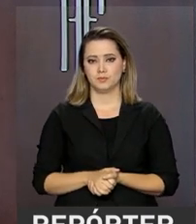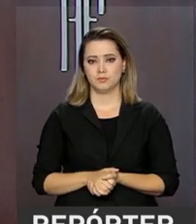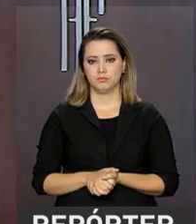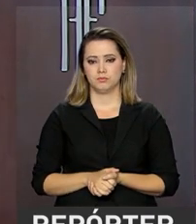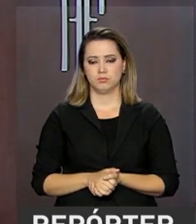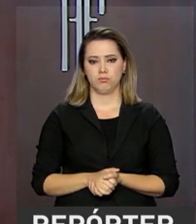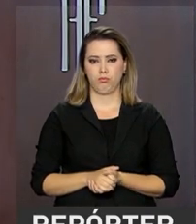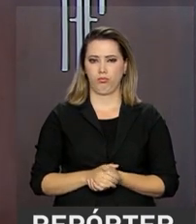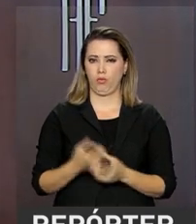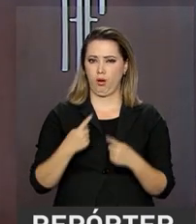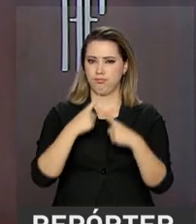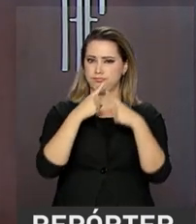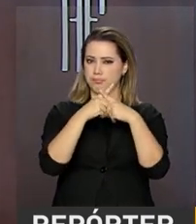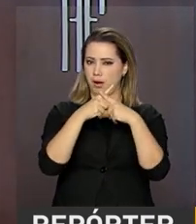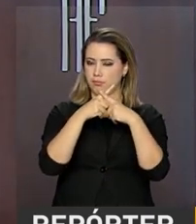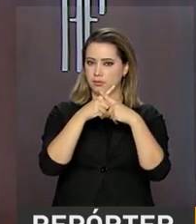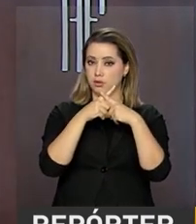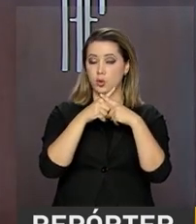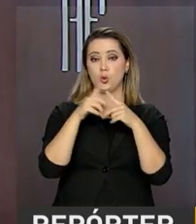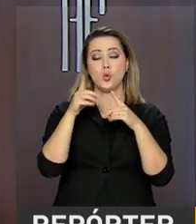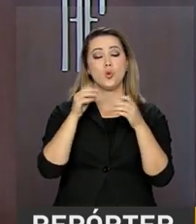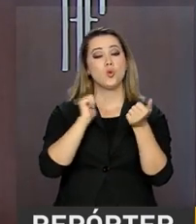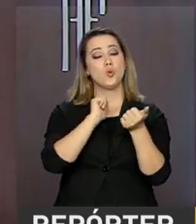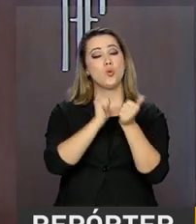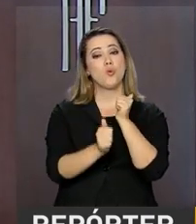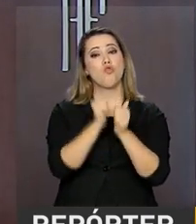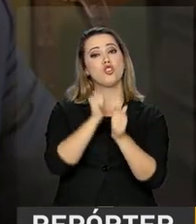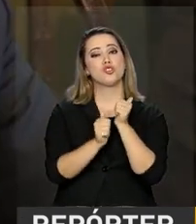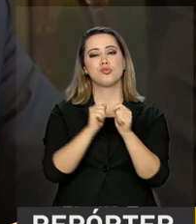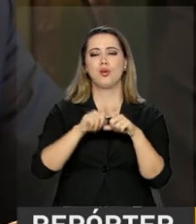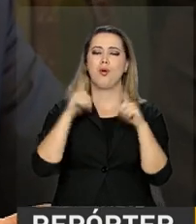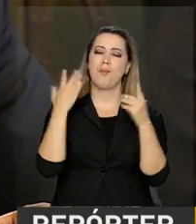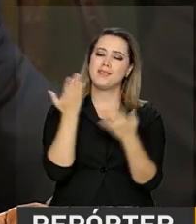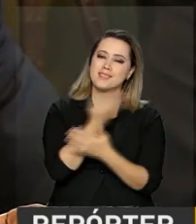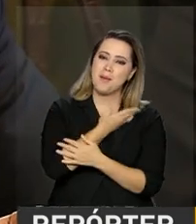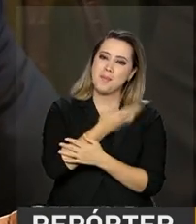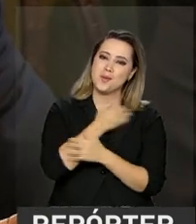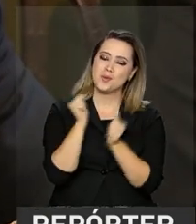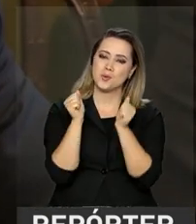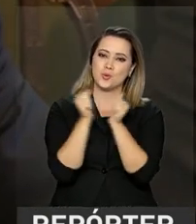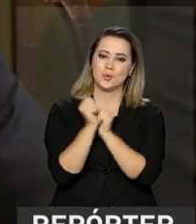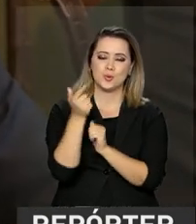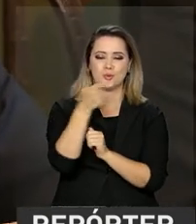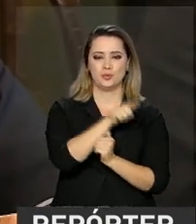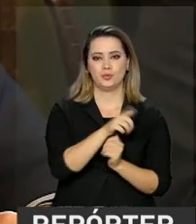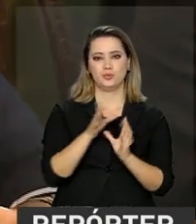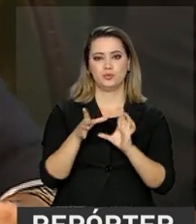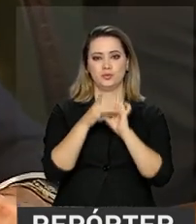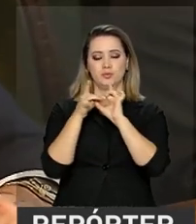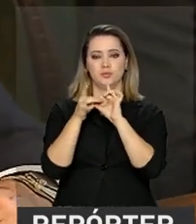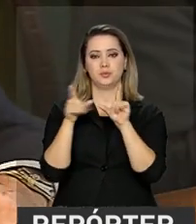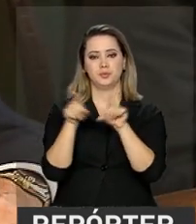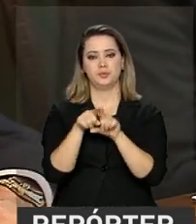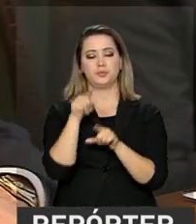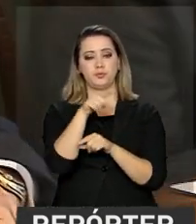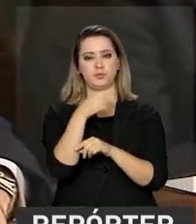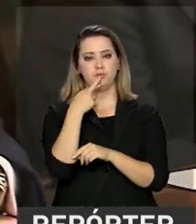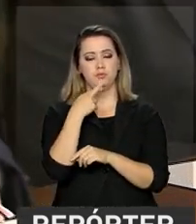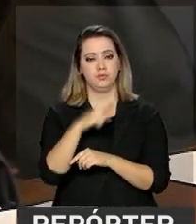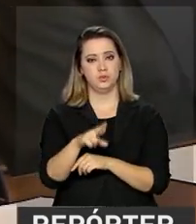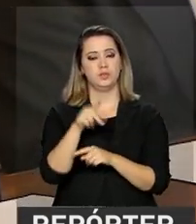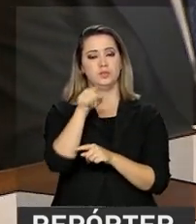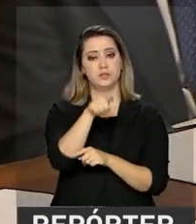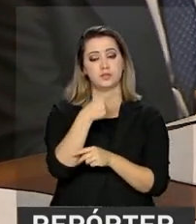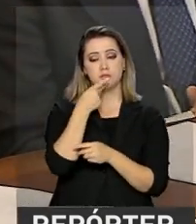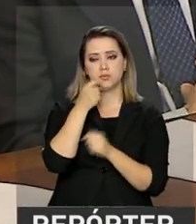Rivais no futebol, mas muito amigos em outras áreas. Este foi o recado que o chanceler argentino, Jorge Fori,